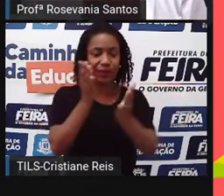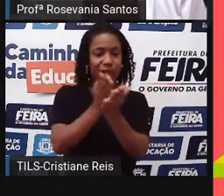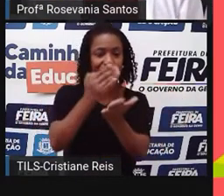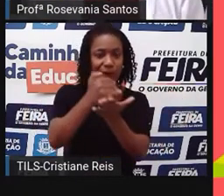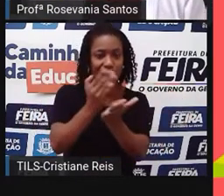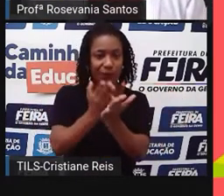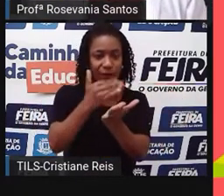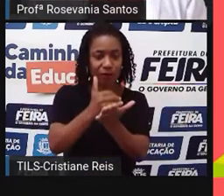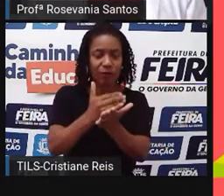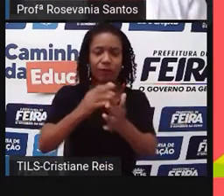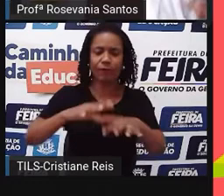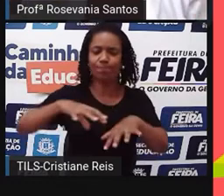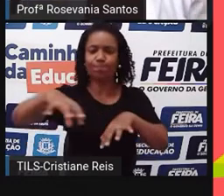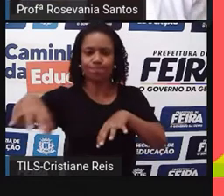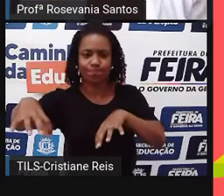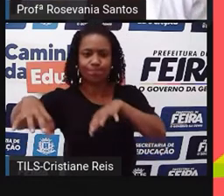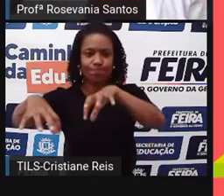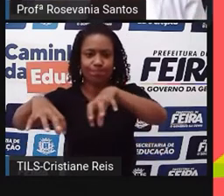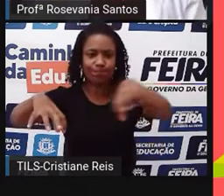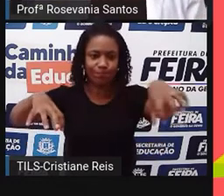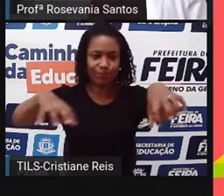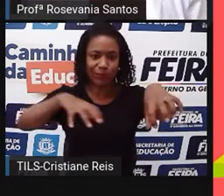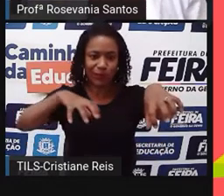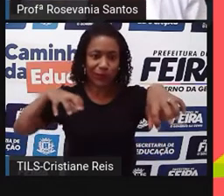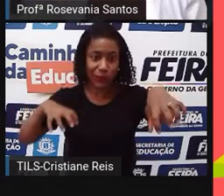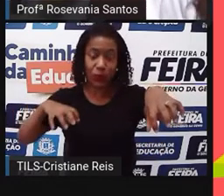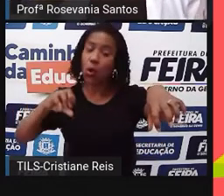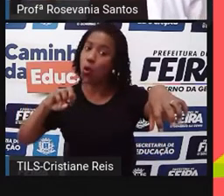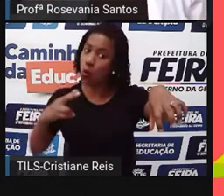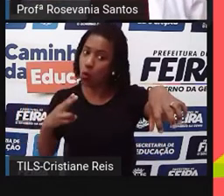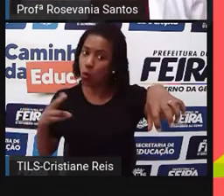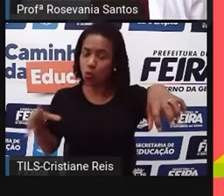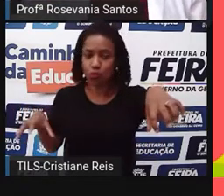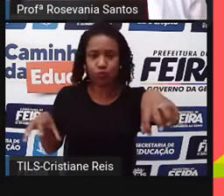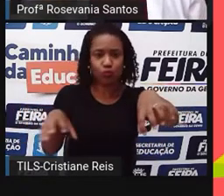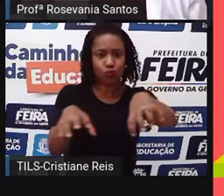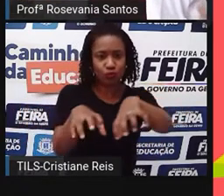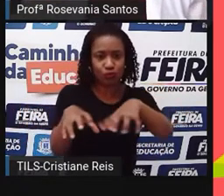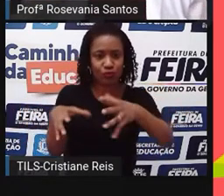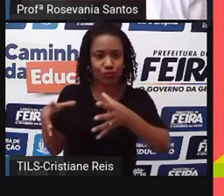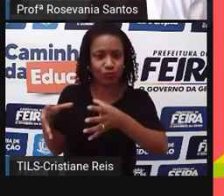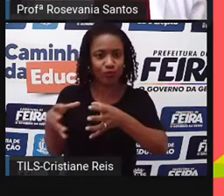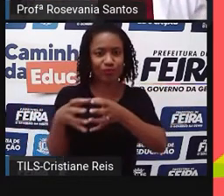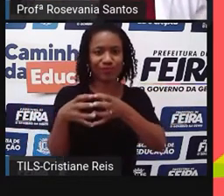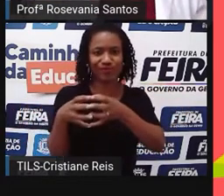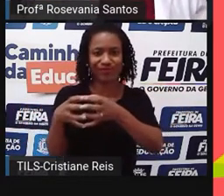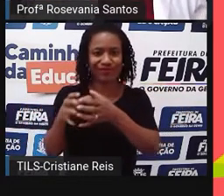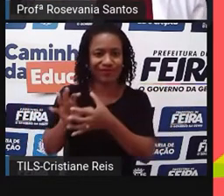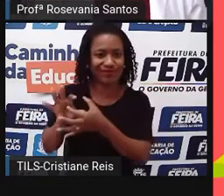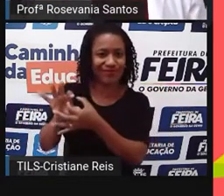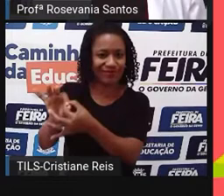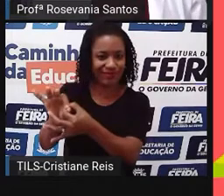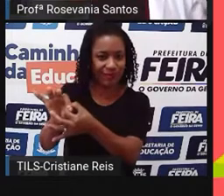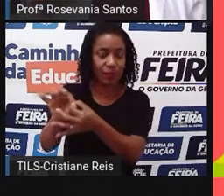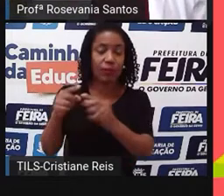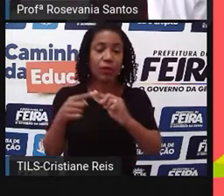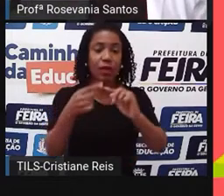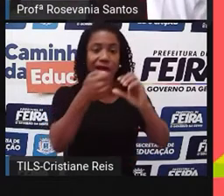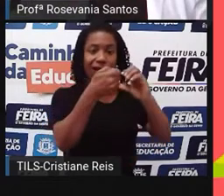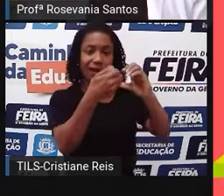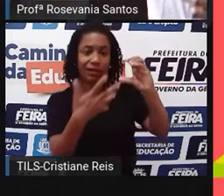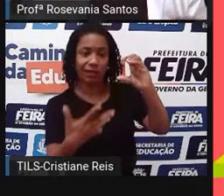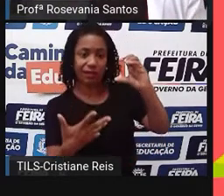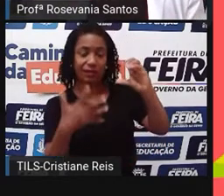compreender esse espaço. Ou agrupar, vamos dizer assim, localidades com características semelhantes. Então, você